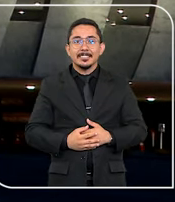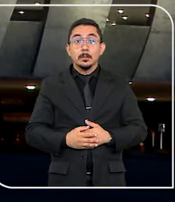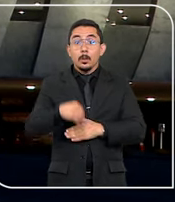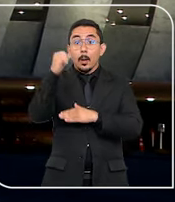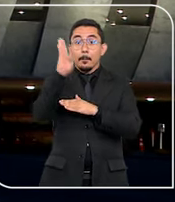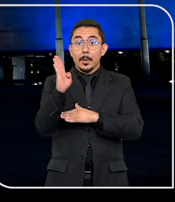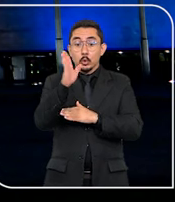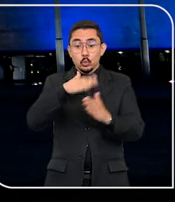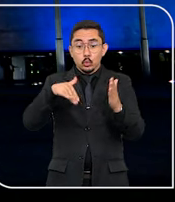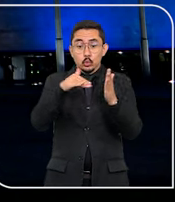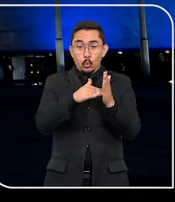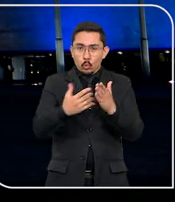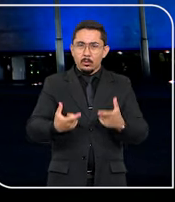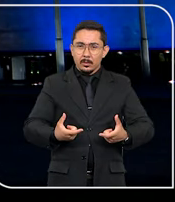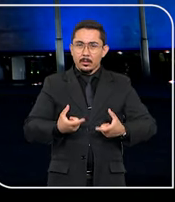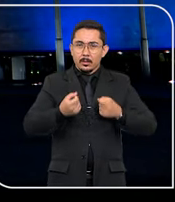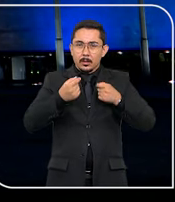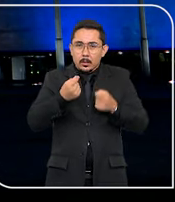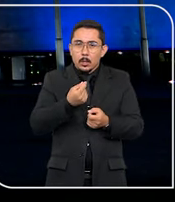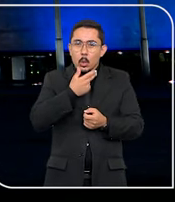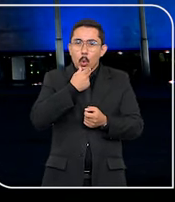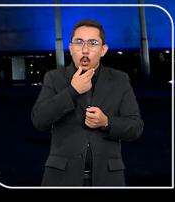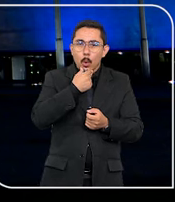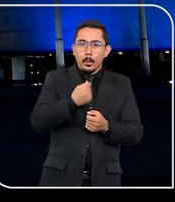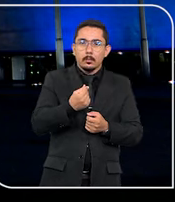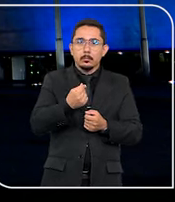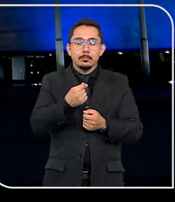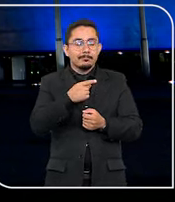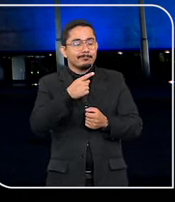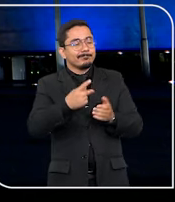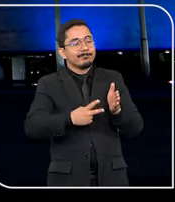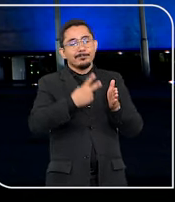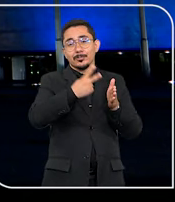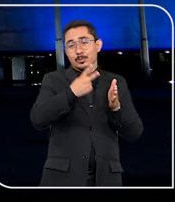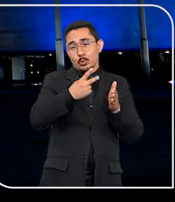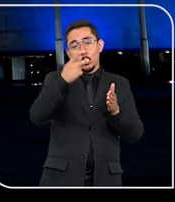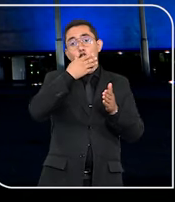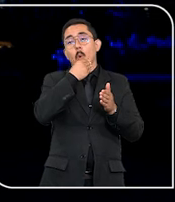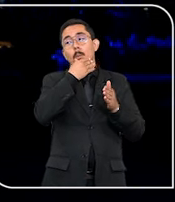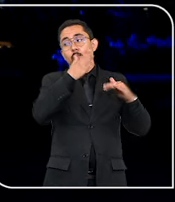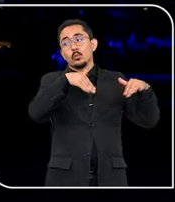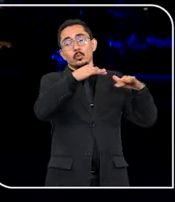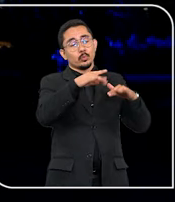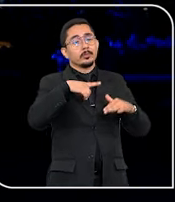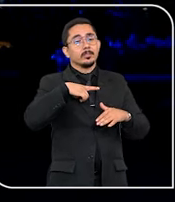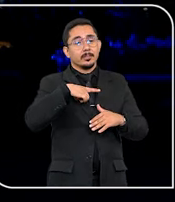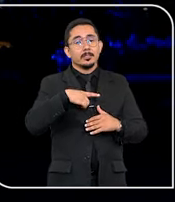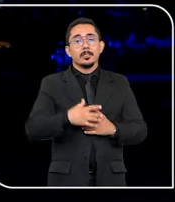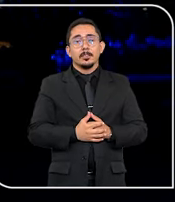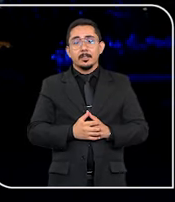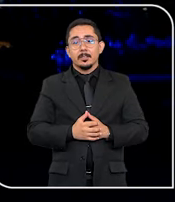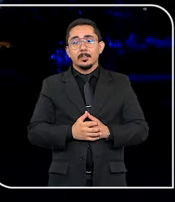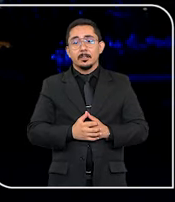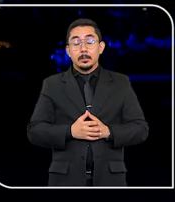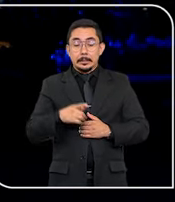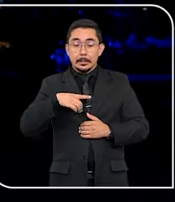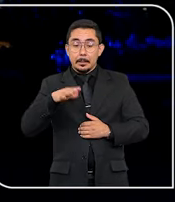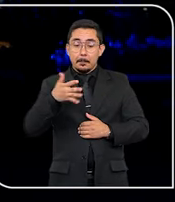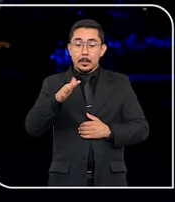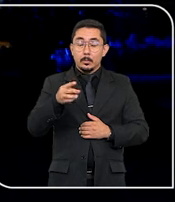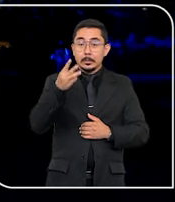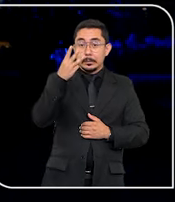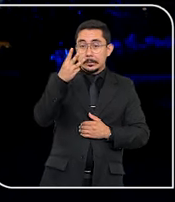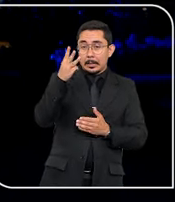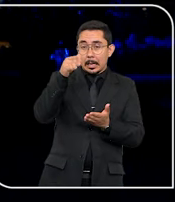No Brasil, o câncer de próstata é o segundo mais comum na população masculina, representando cerca de